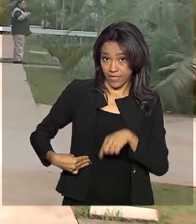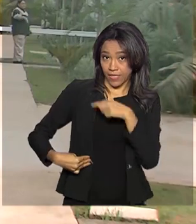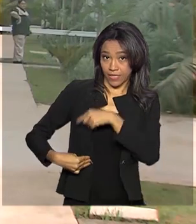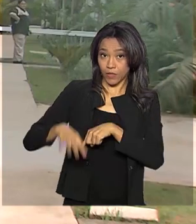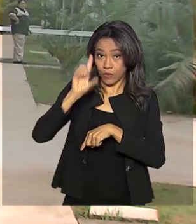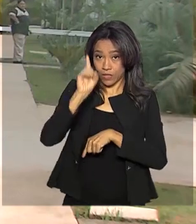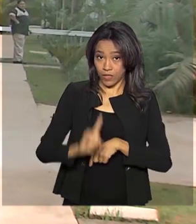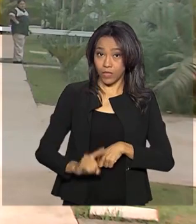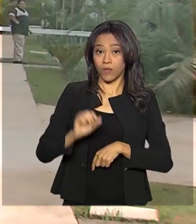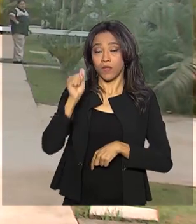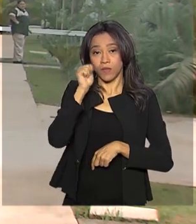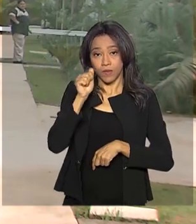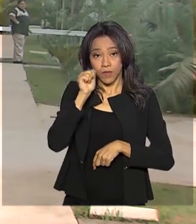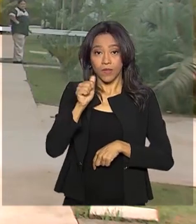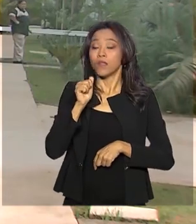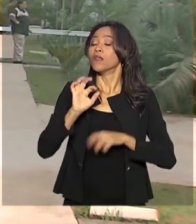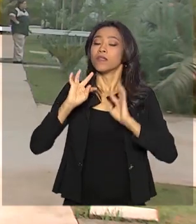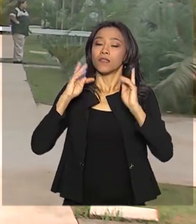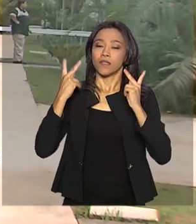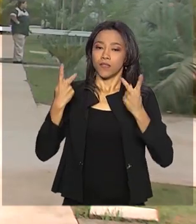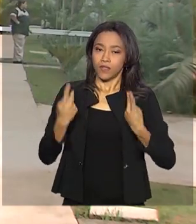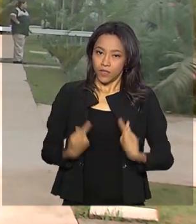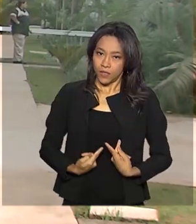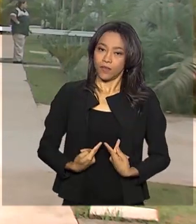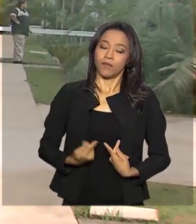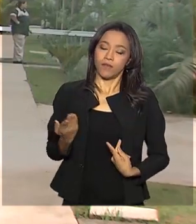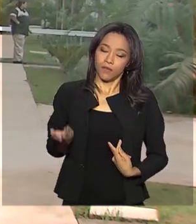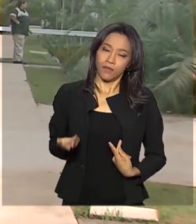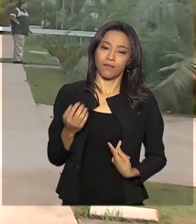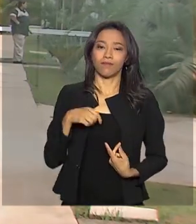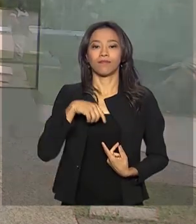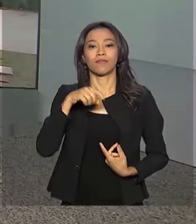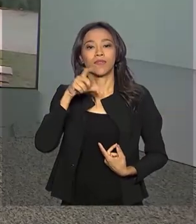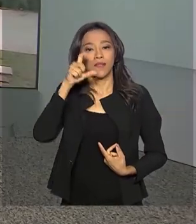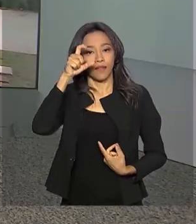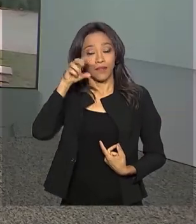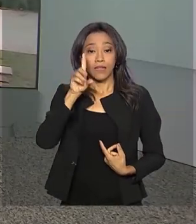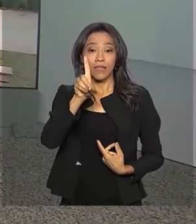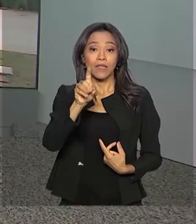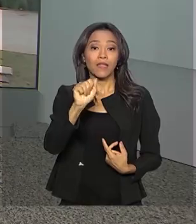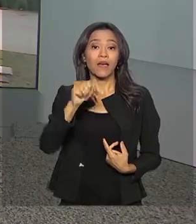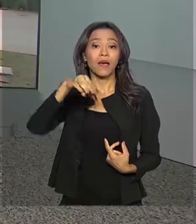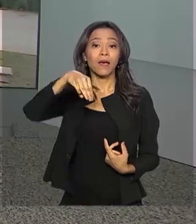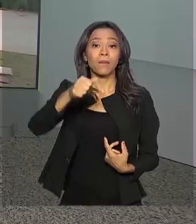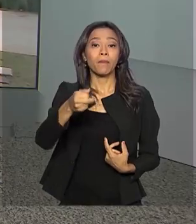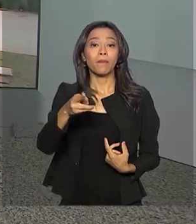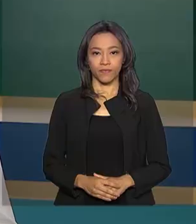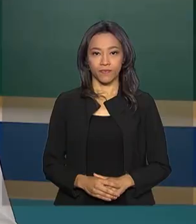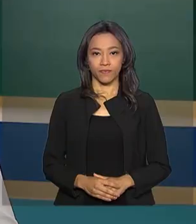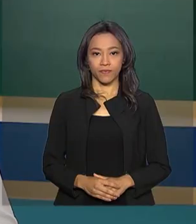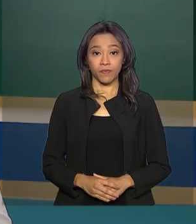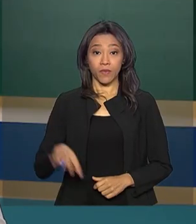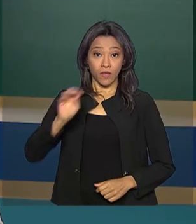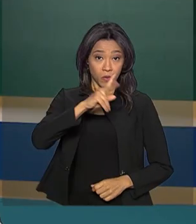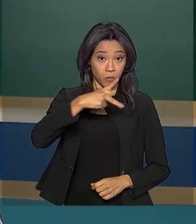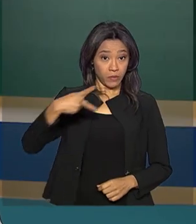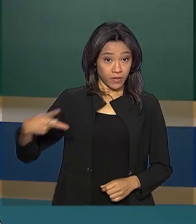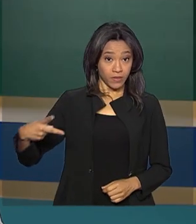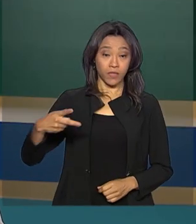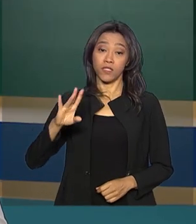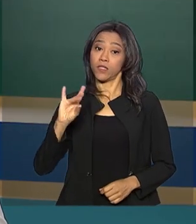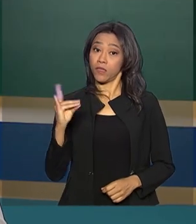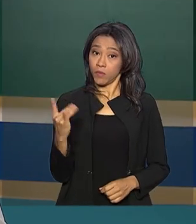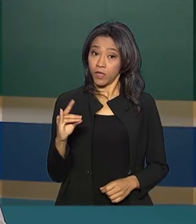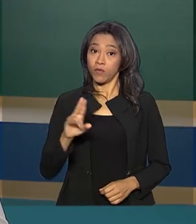Mulher, Família e Direitos Humanos, Damaris Alves. Renata. Obrigada, Ricardo, pelas suas informações. O presidente da